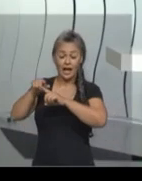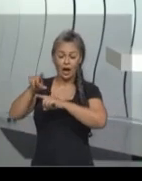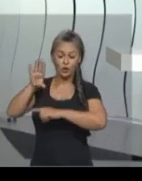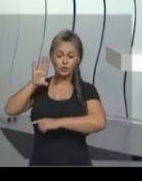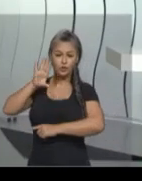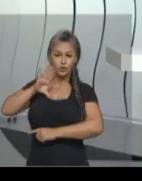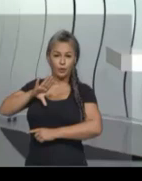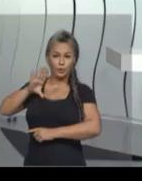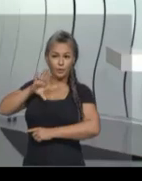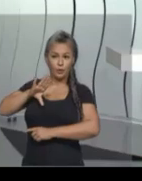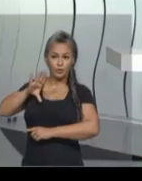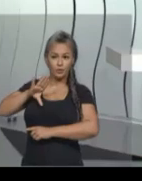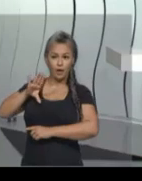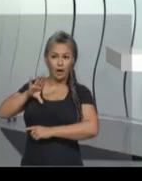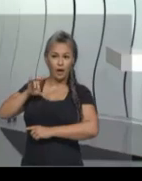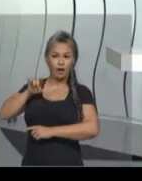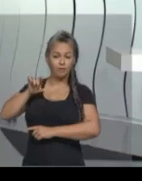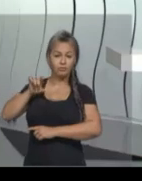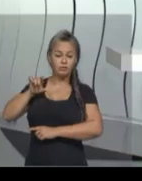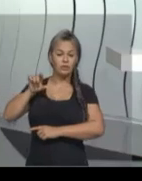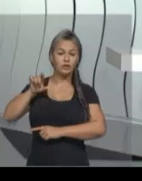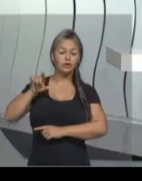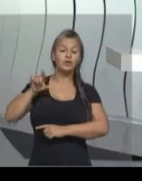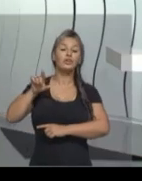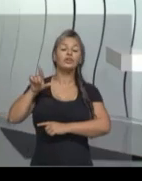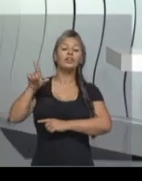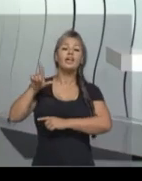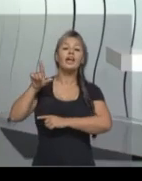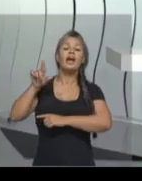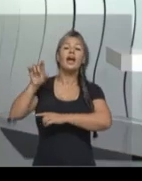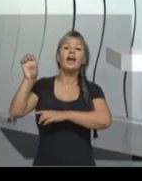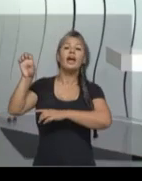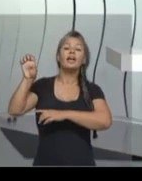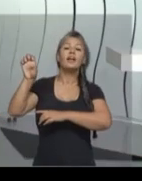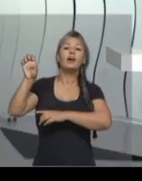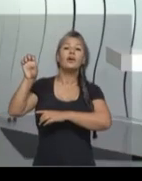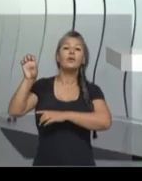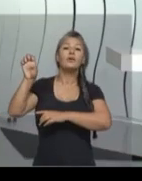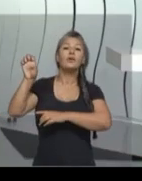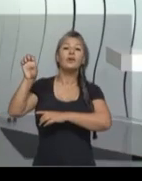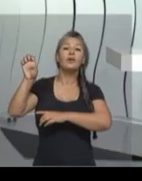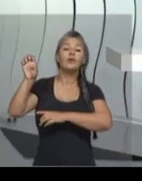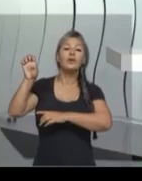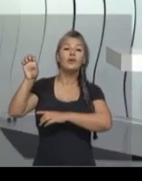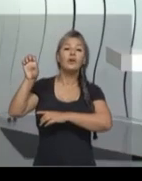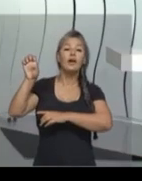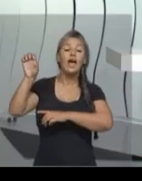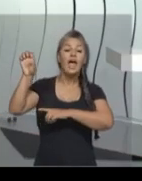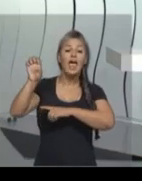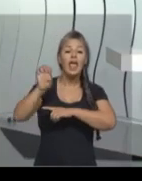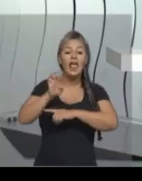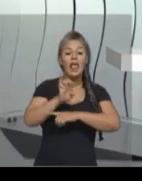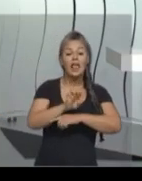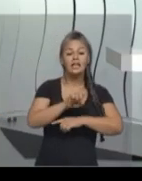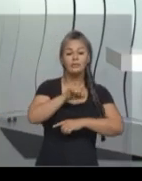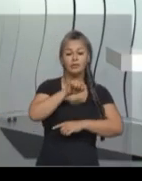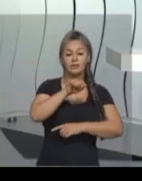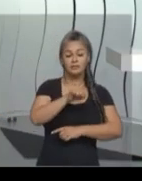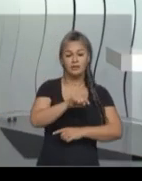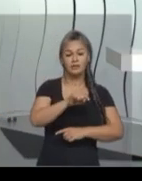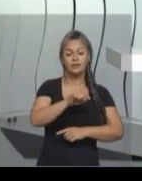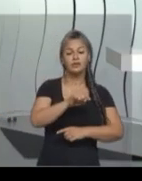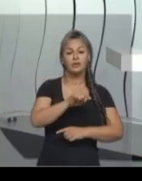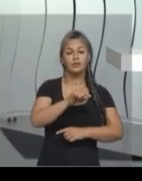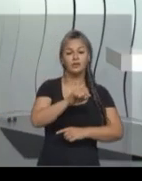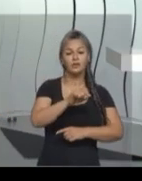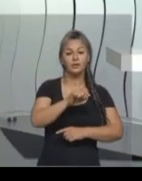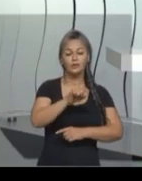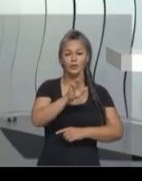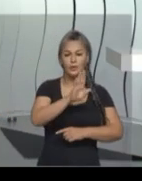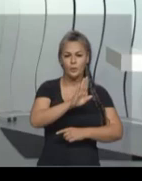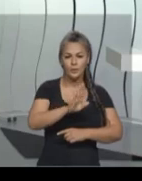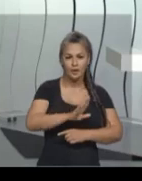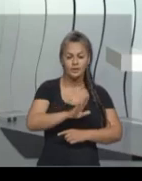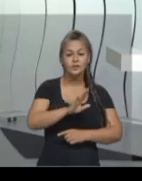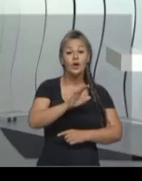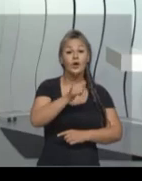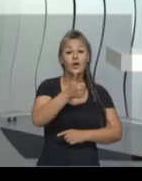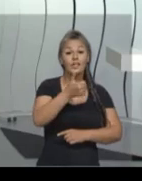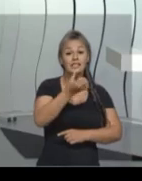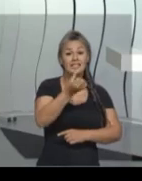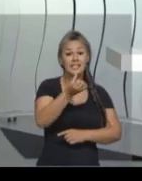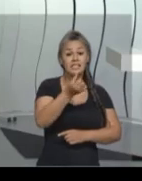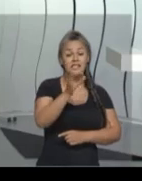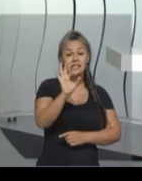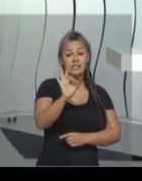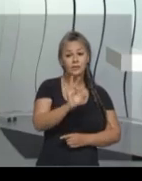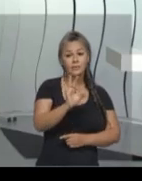entrar no Brasil com uma taxa de imposto de 16%, ou seja, maior do que